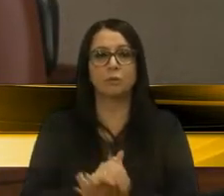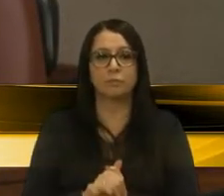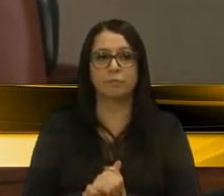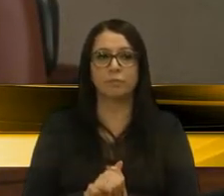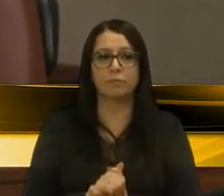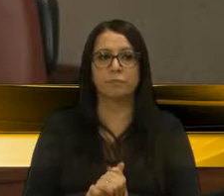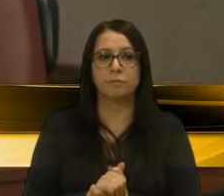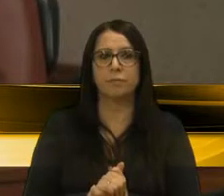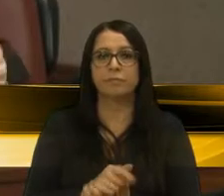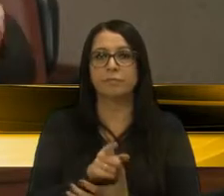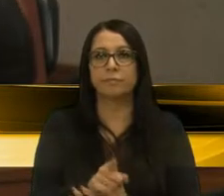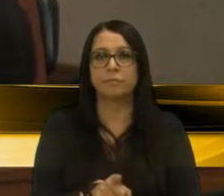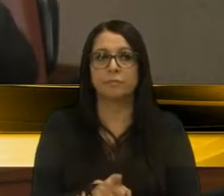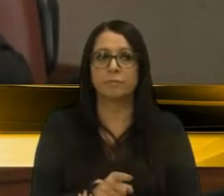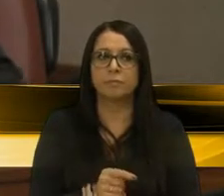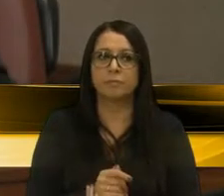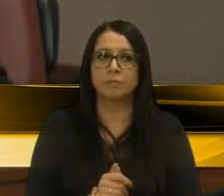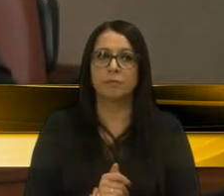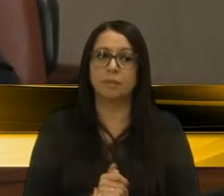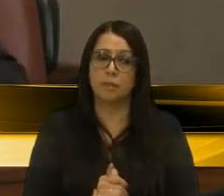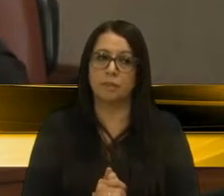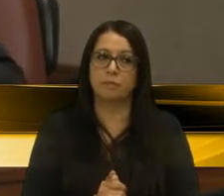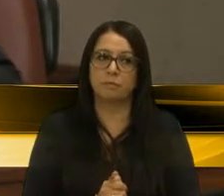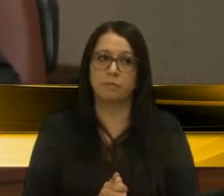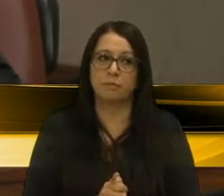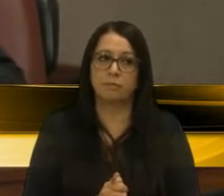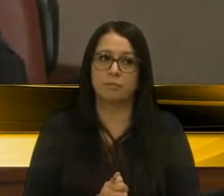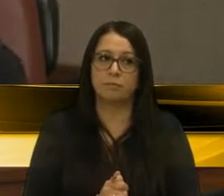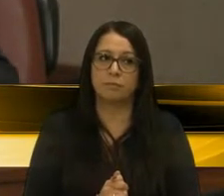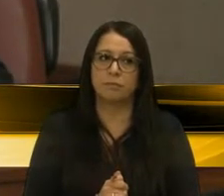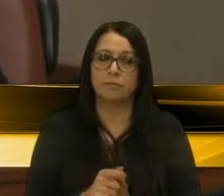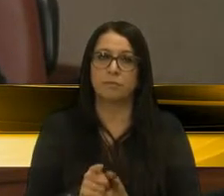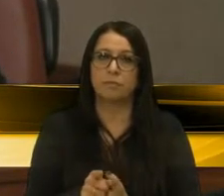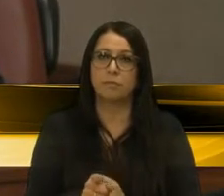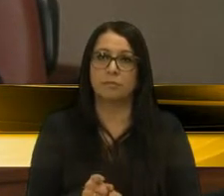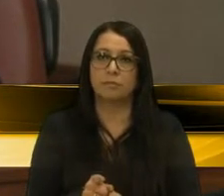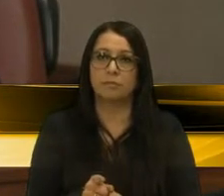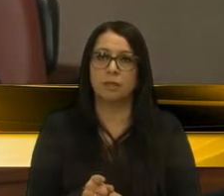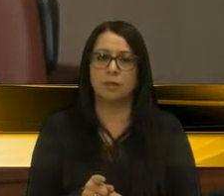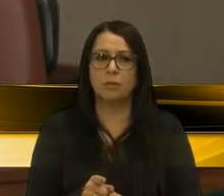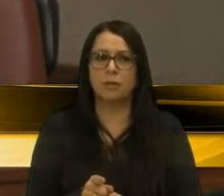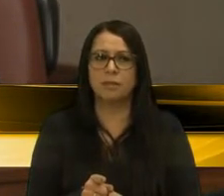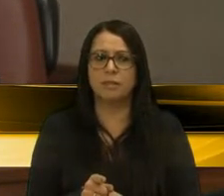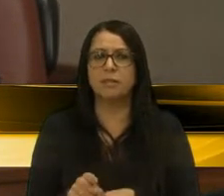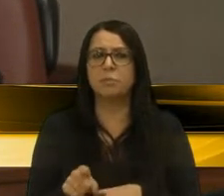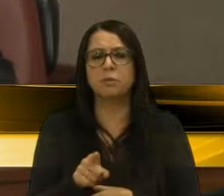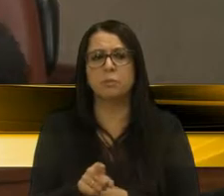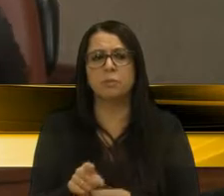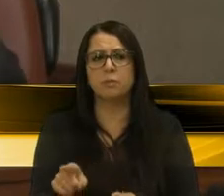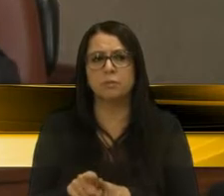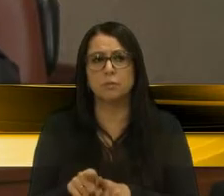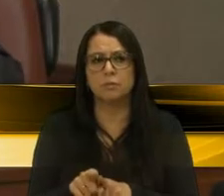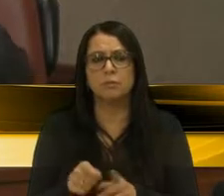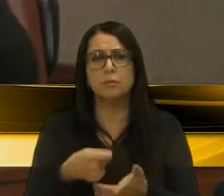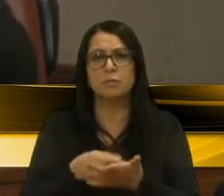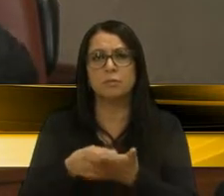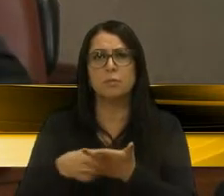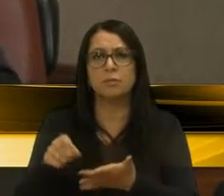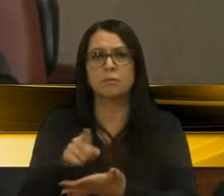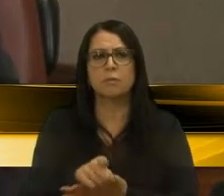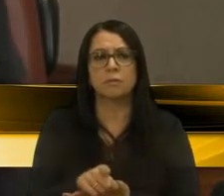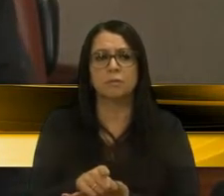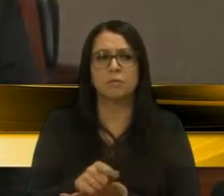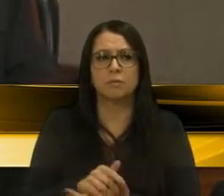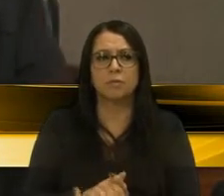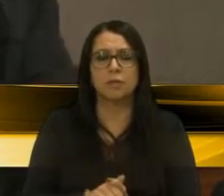muito clara. Onde você tem uma empresa distribuidora de água, vereadora Paula, obrigatoriamente é ela